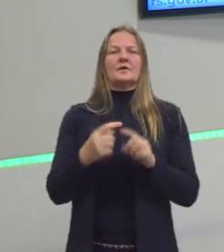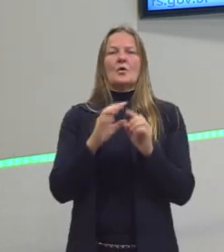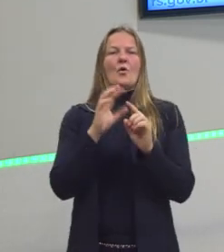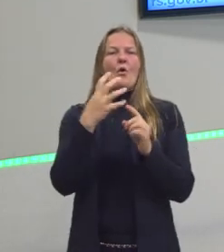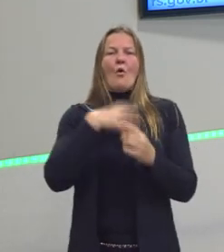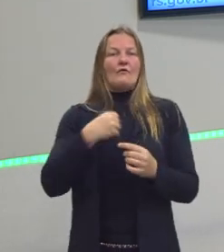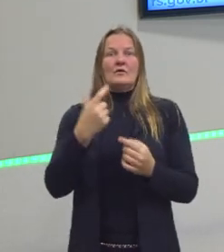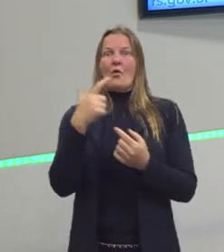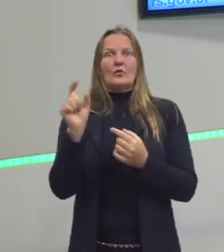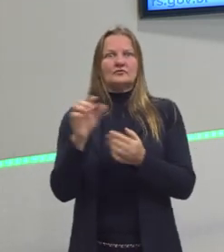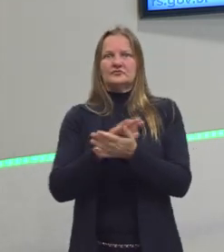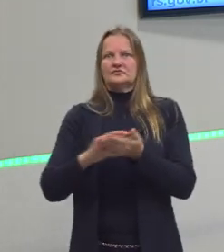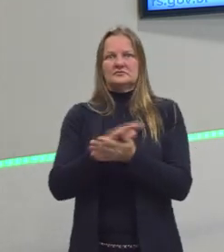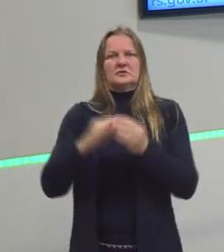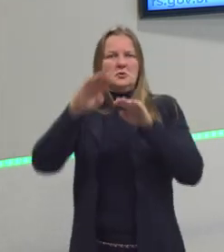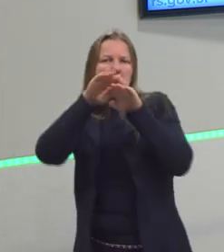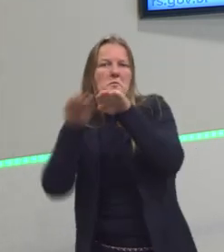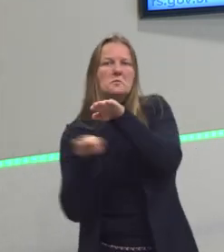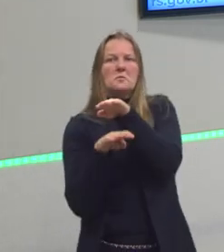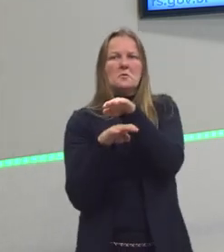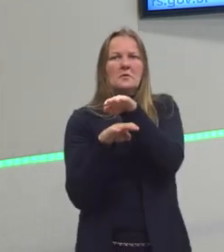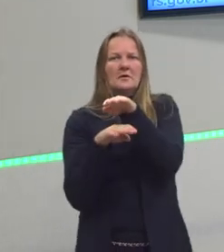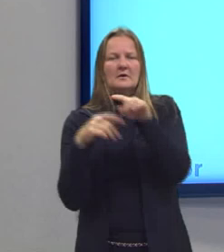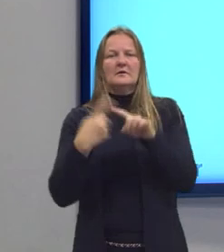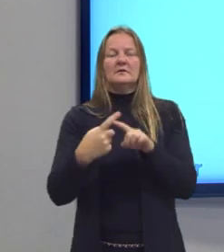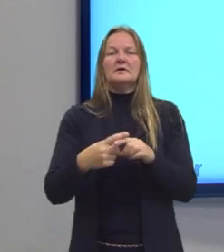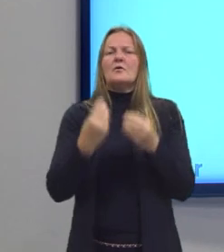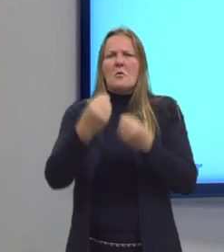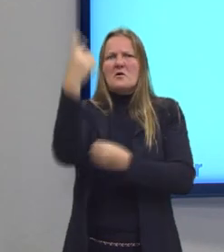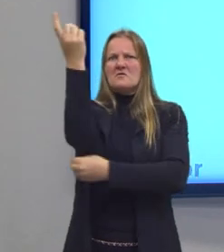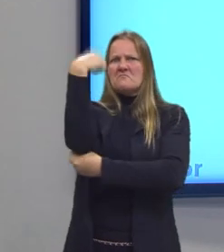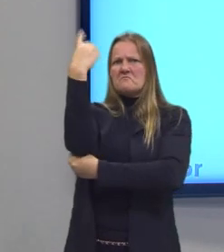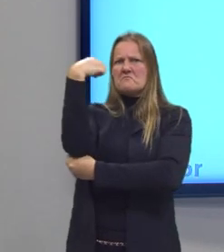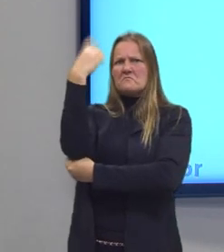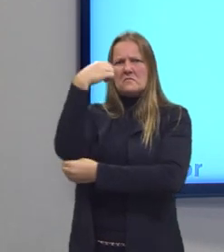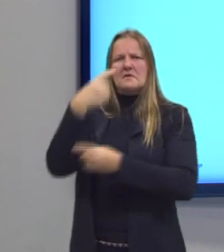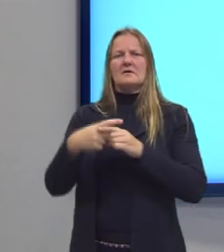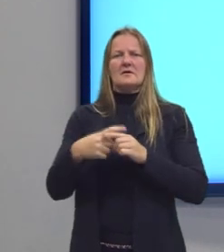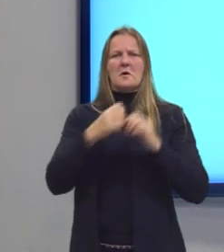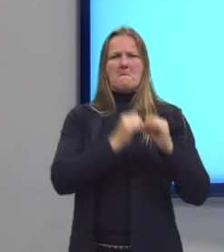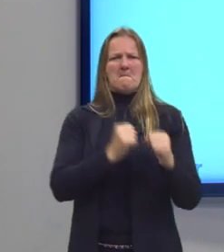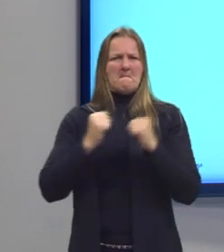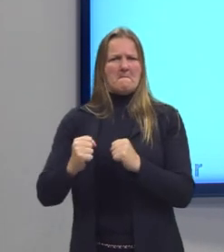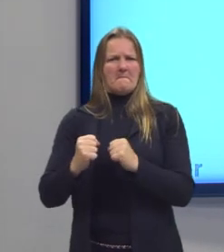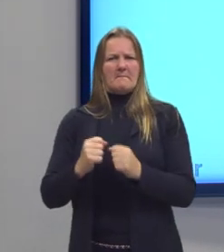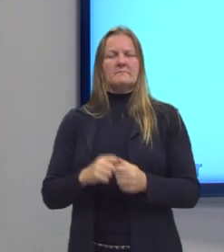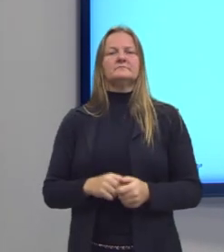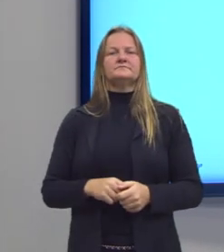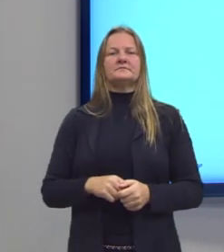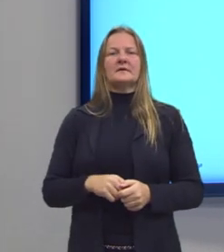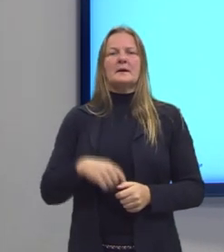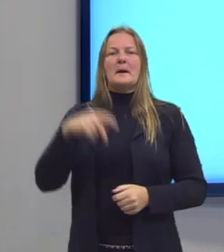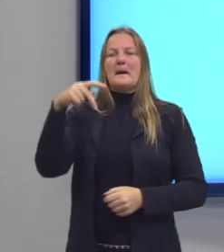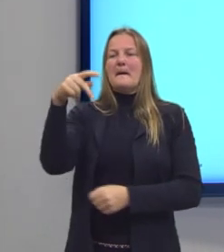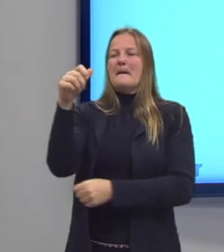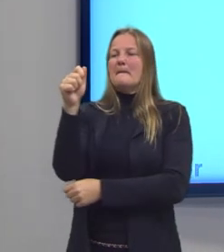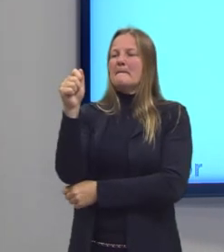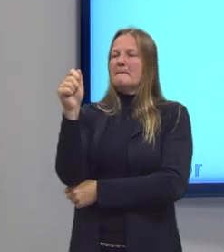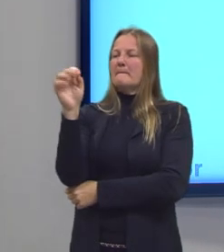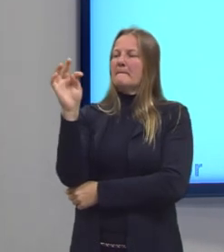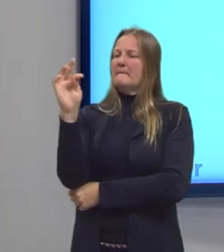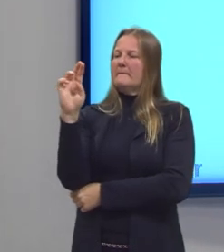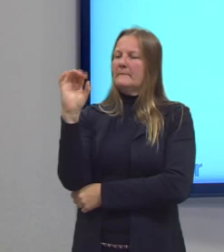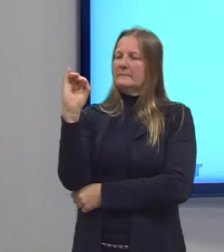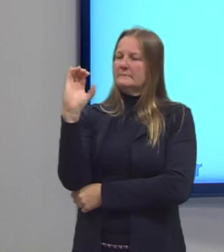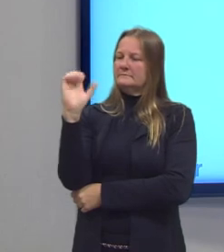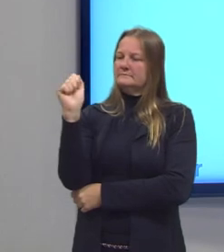ao redor dele têm essa submissão. E como ele manda, ele tem esse poder de mando do patriarcalismo. Há essa